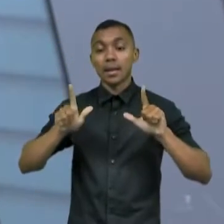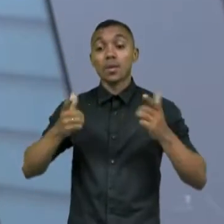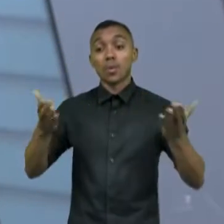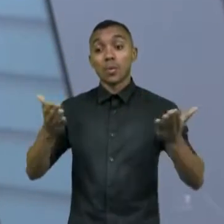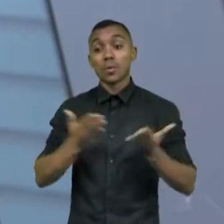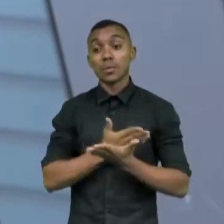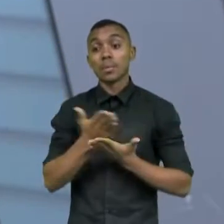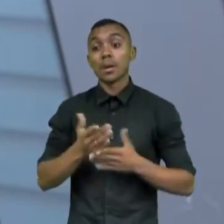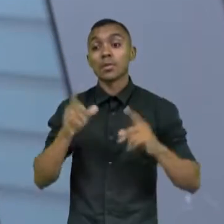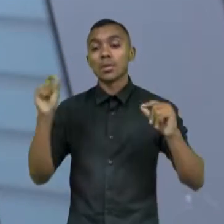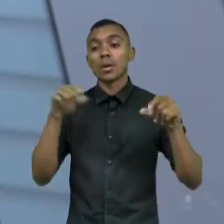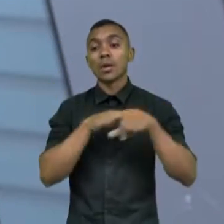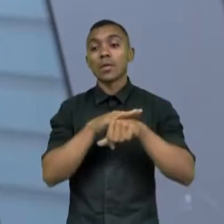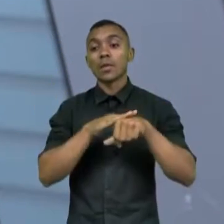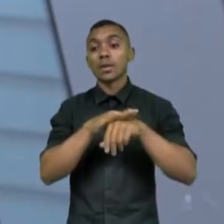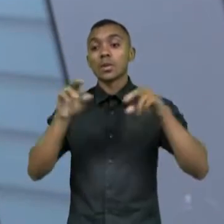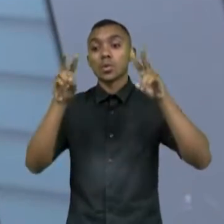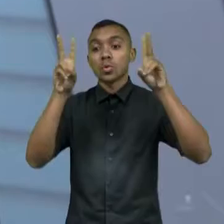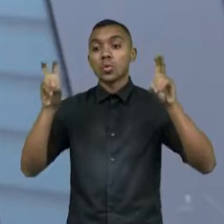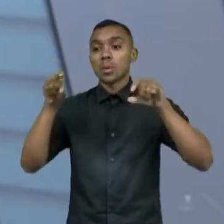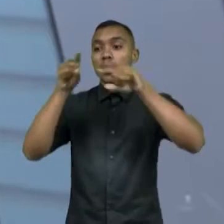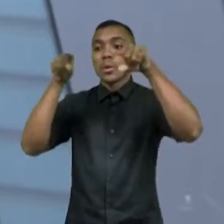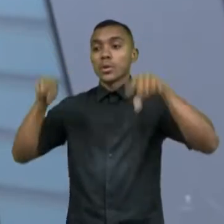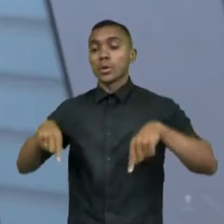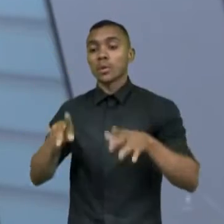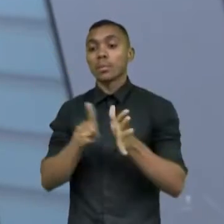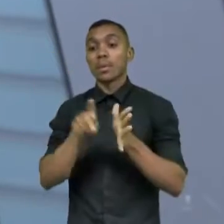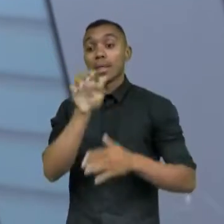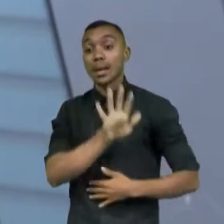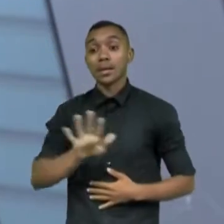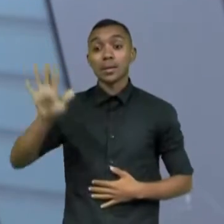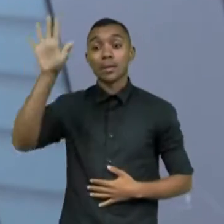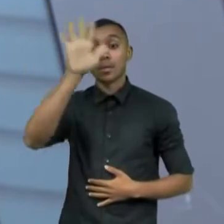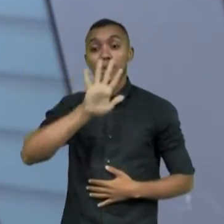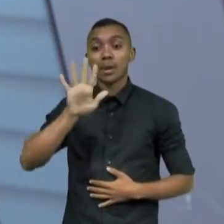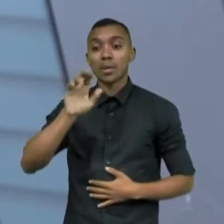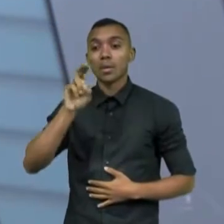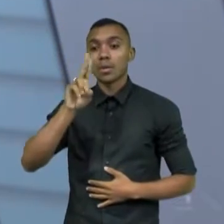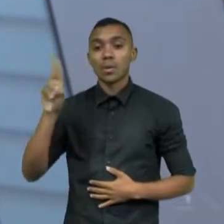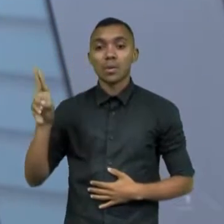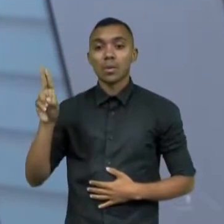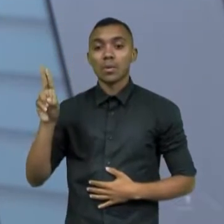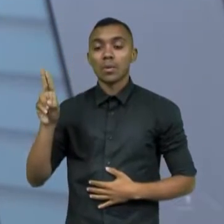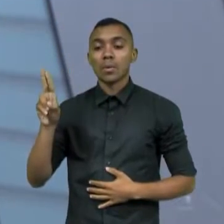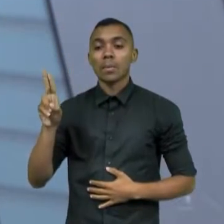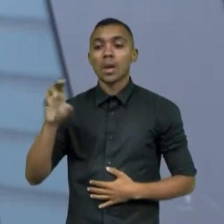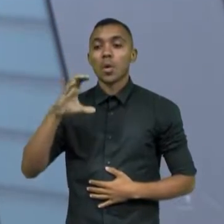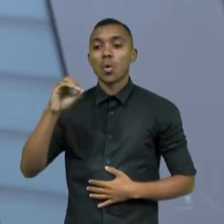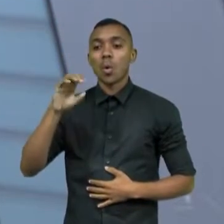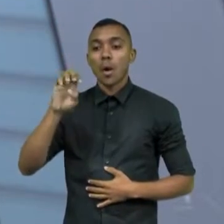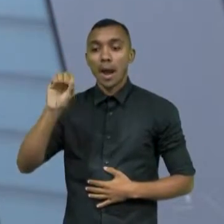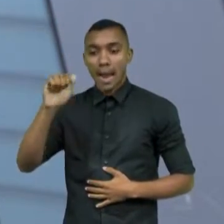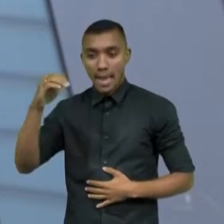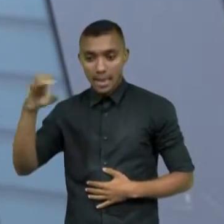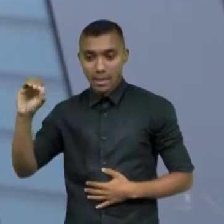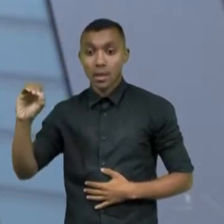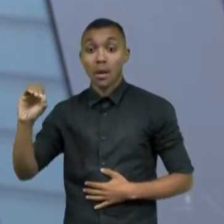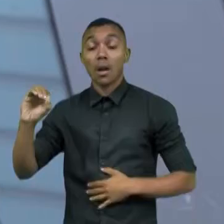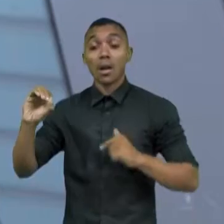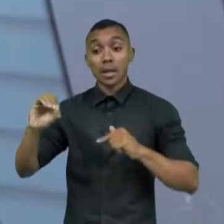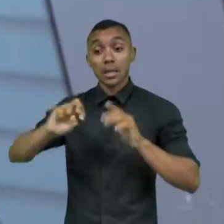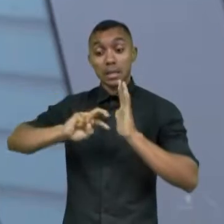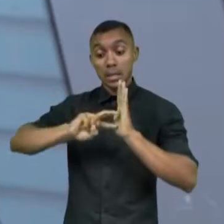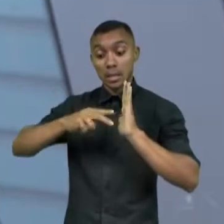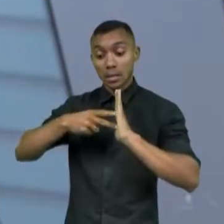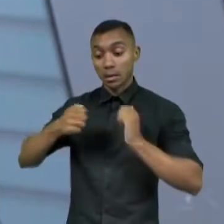hoje, pra falar de um projeto nacional denominado Coalizão pelo Impacto. É uma iniciativa nacional